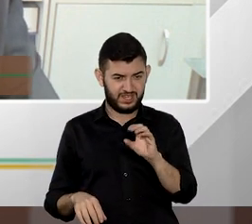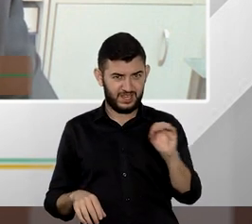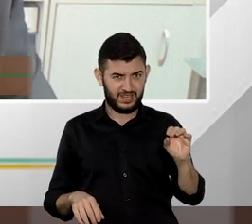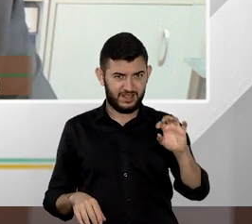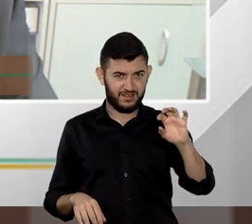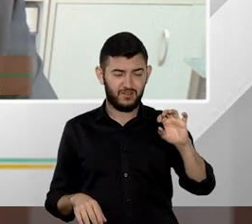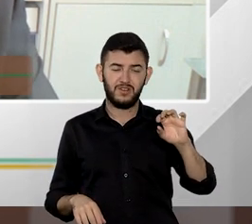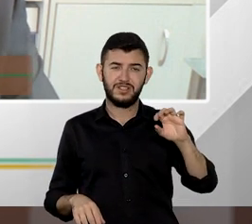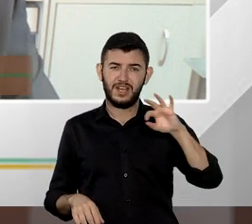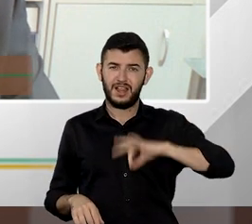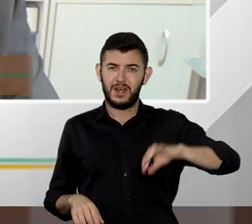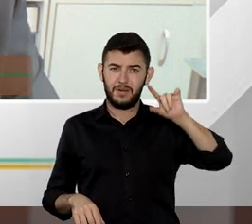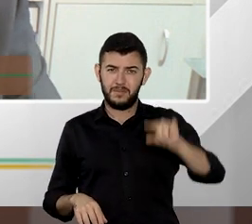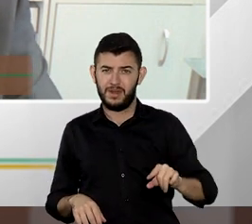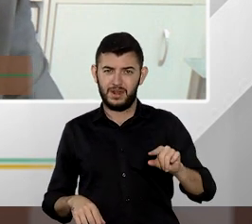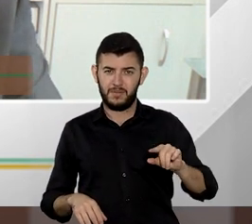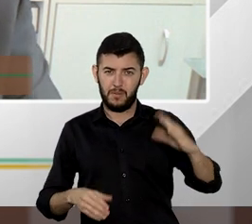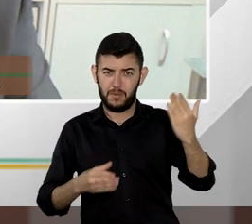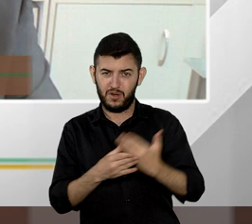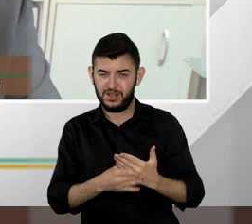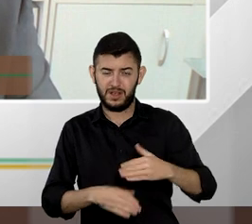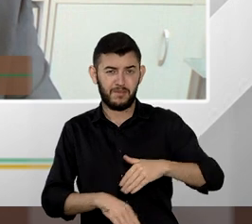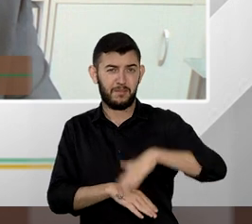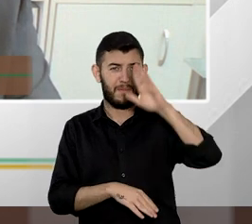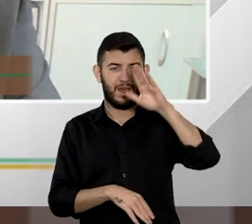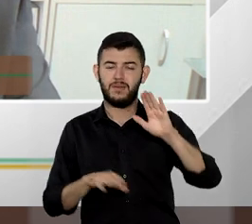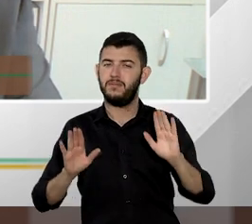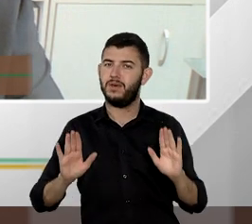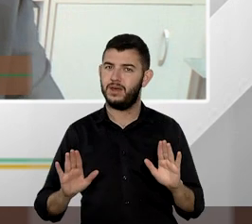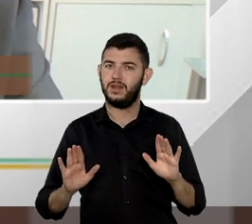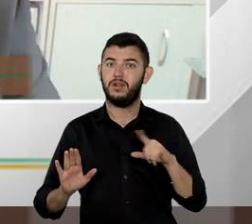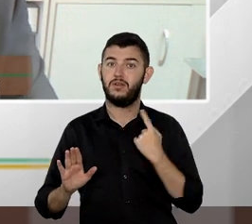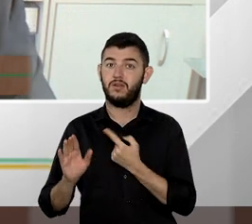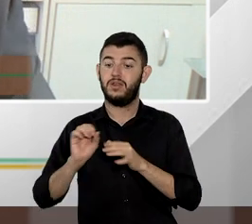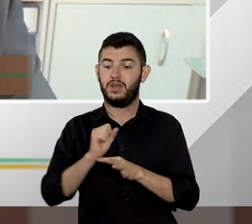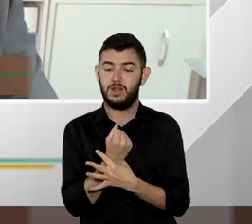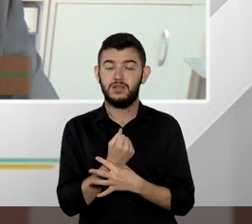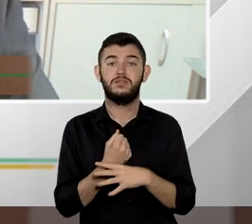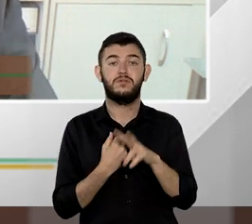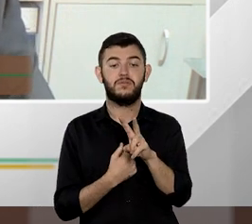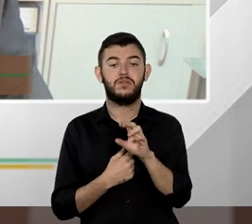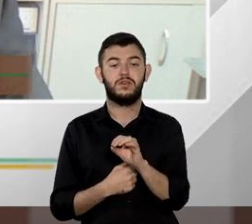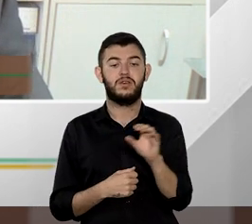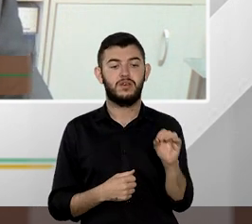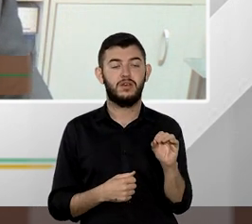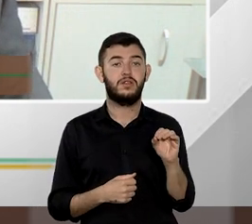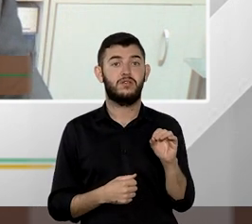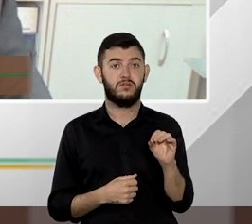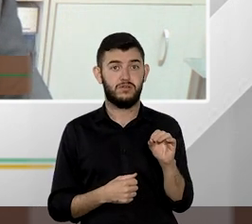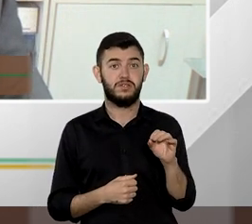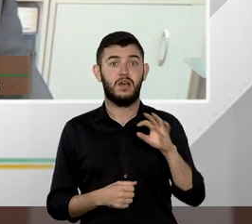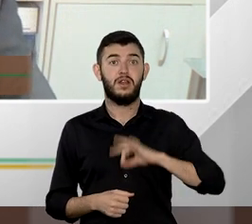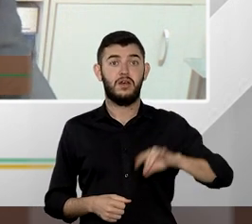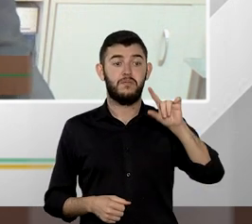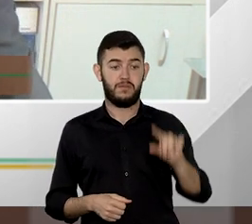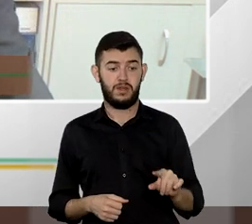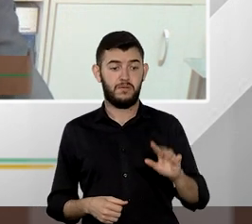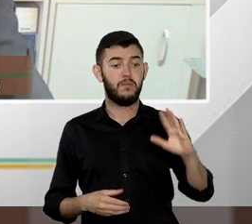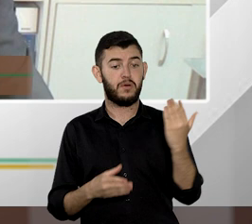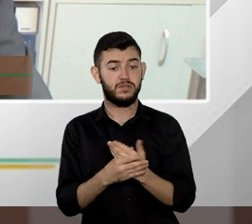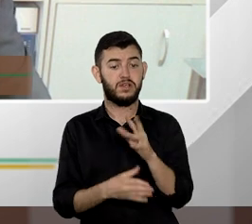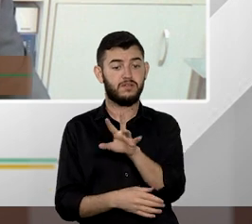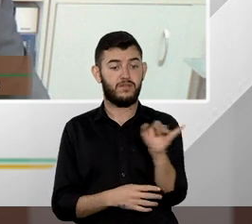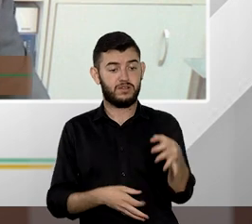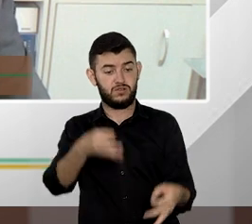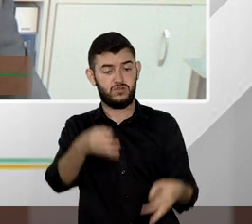nós tivemos foi a garantia de que se for acima de 500 salários mínimos vai ser julgado pelo STJ. Não pode